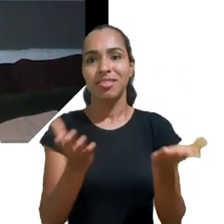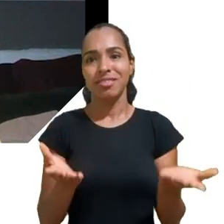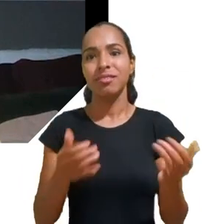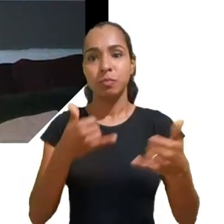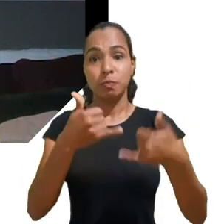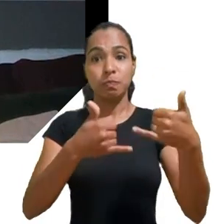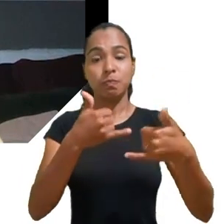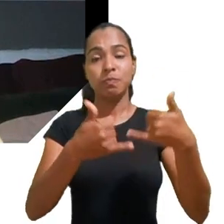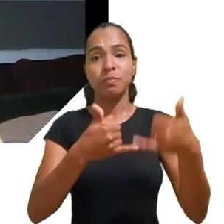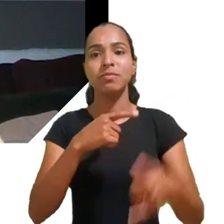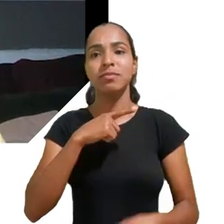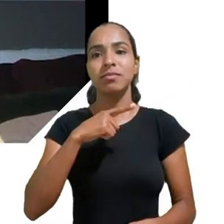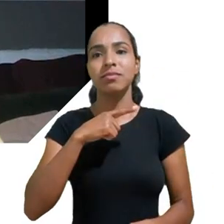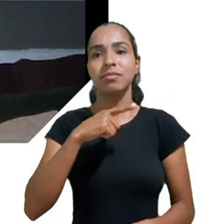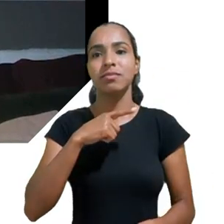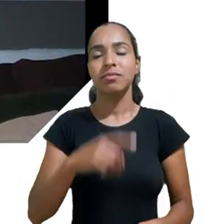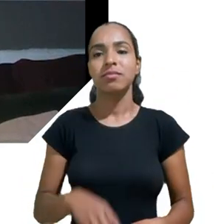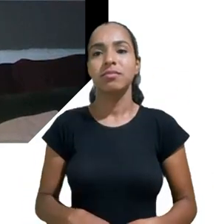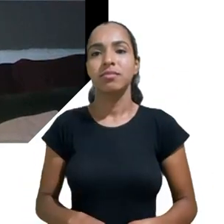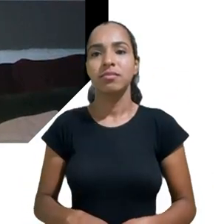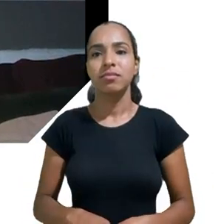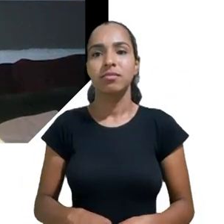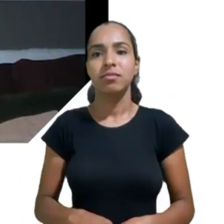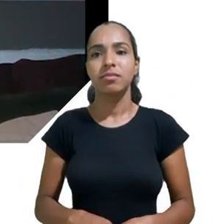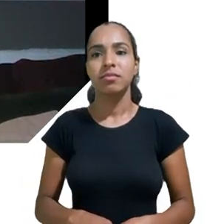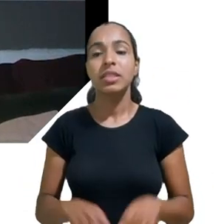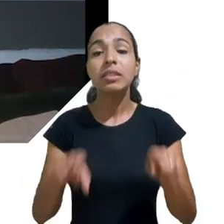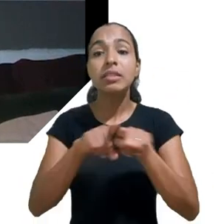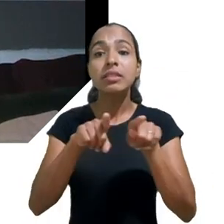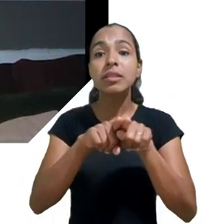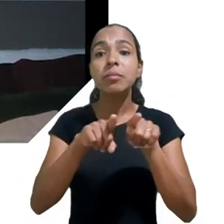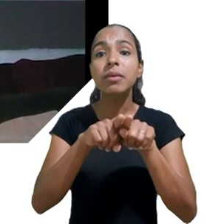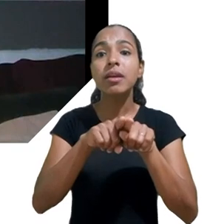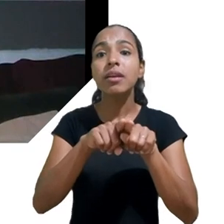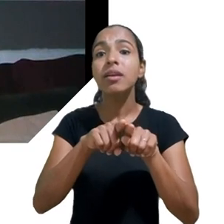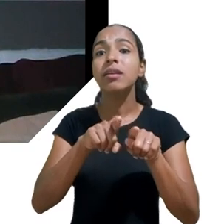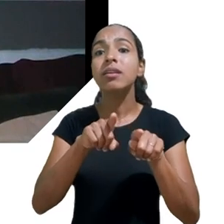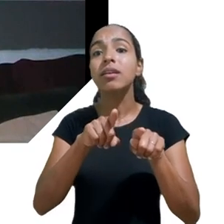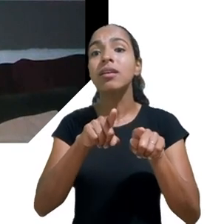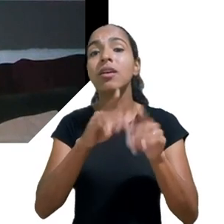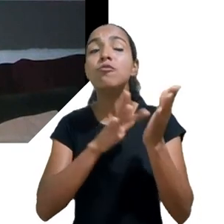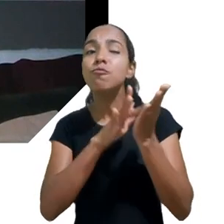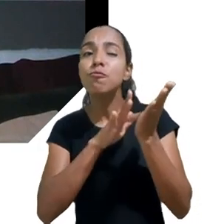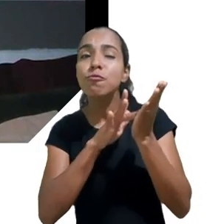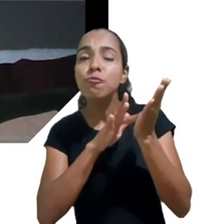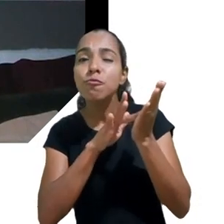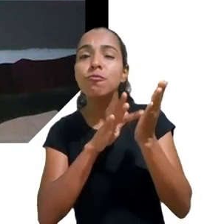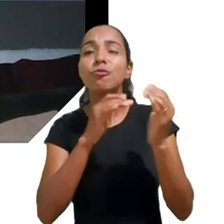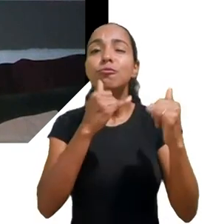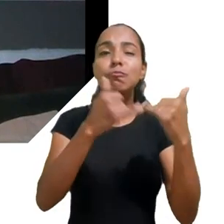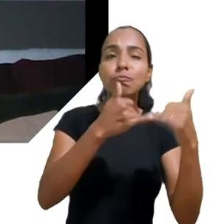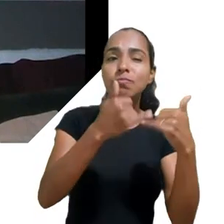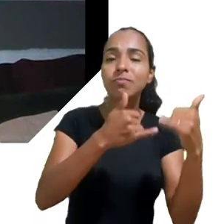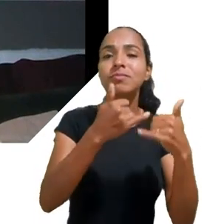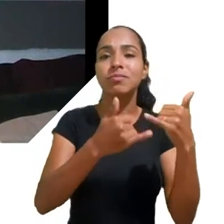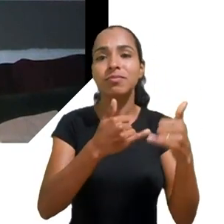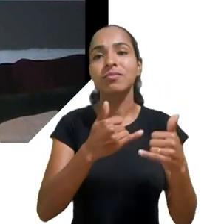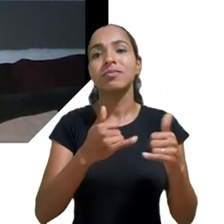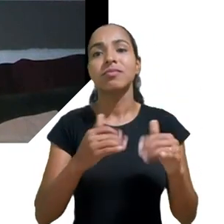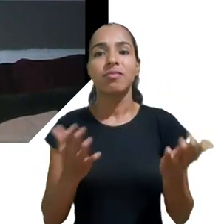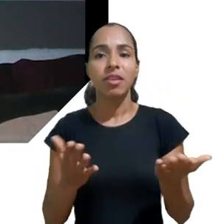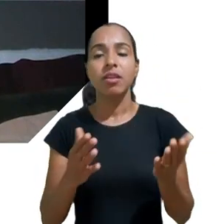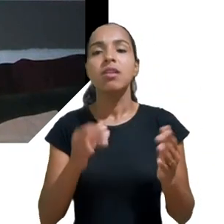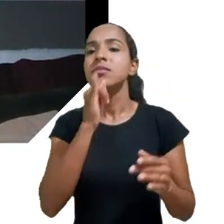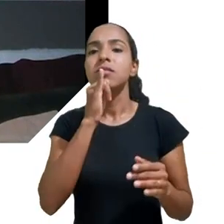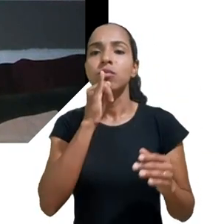simulações de publicidade, mas que fazem publicidade, por exemplo, nos jogos de futebol, né?